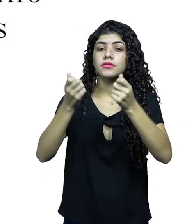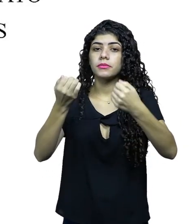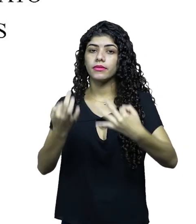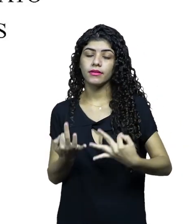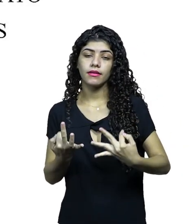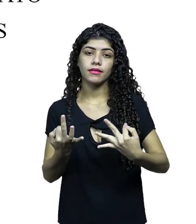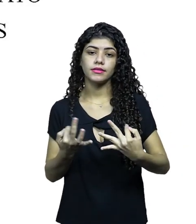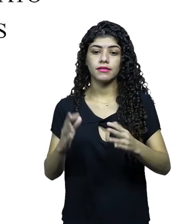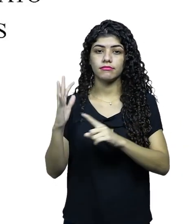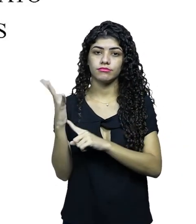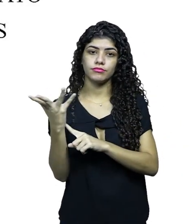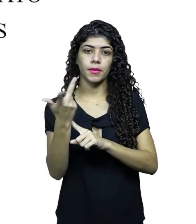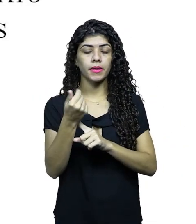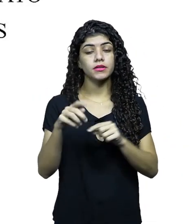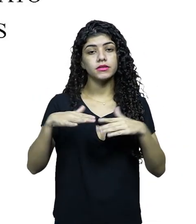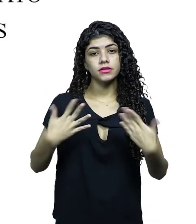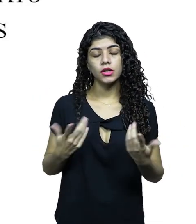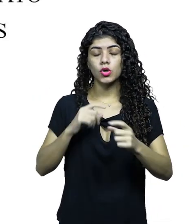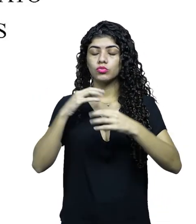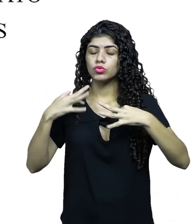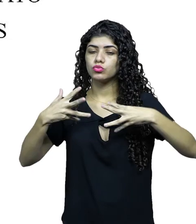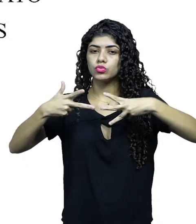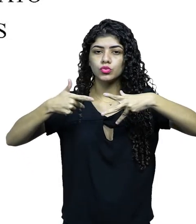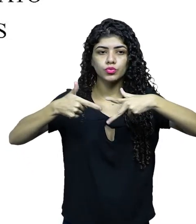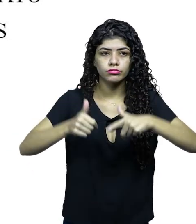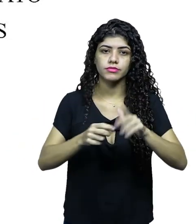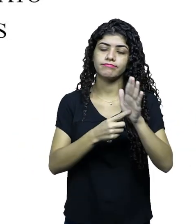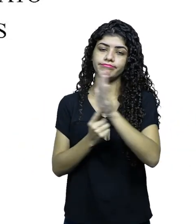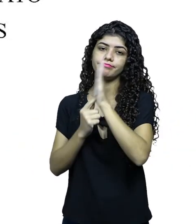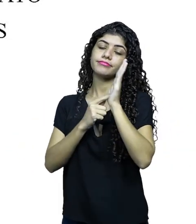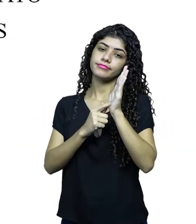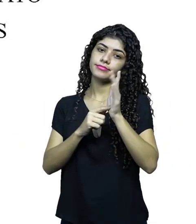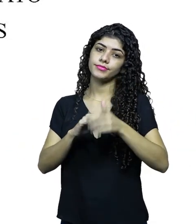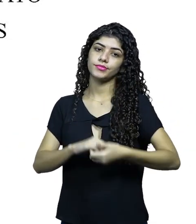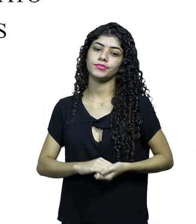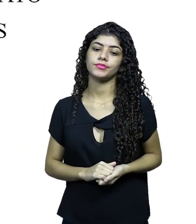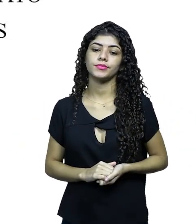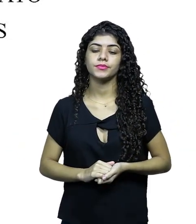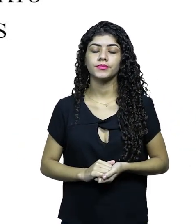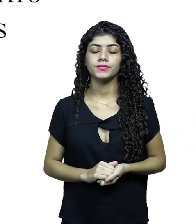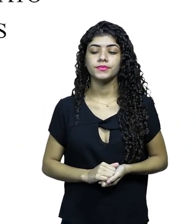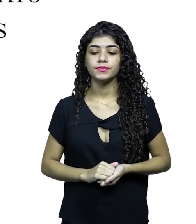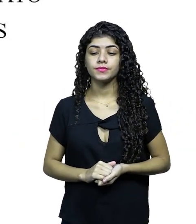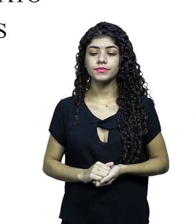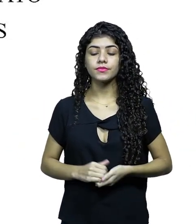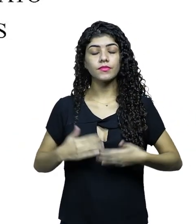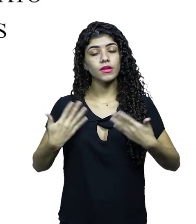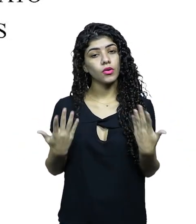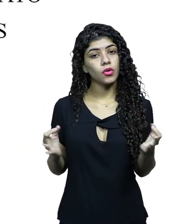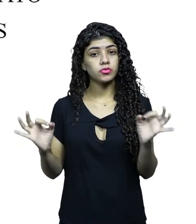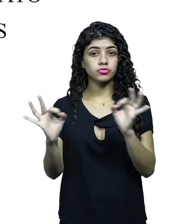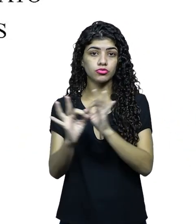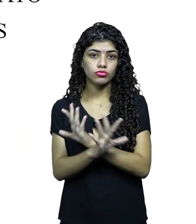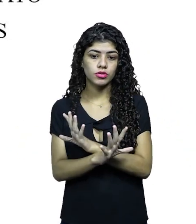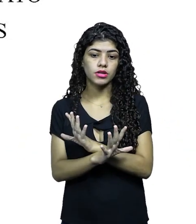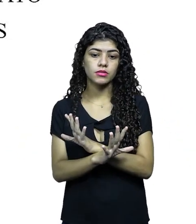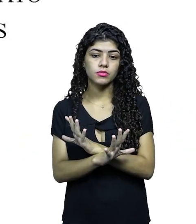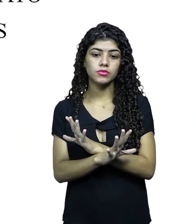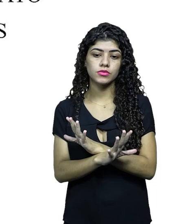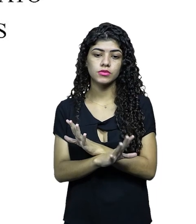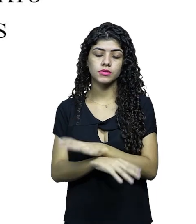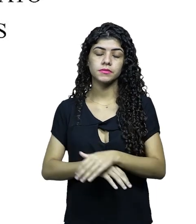A gente também vai falar da direção de arte, tá? Então, tudo isso vai ser falado aqui. Nós